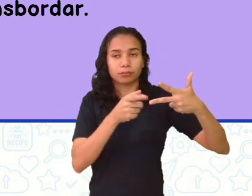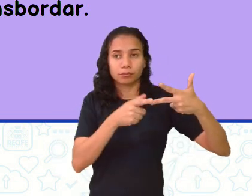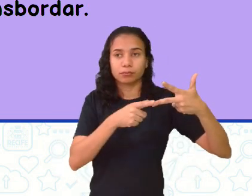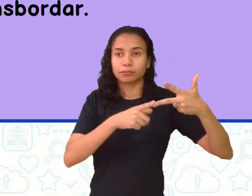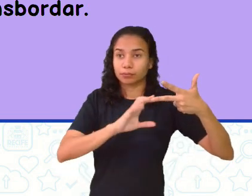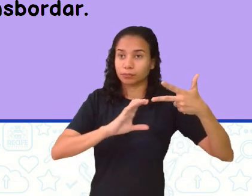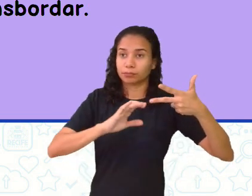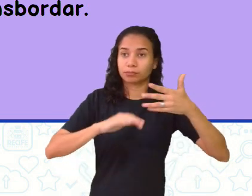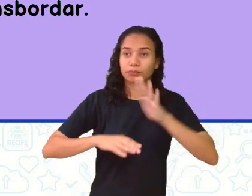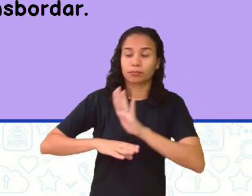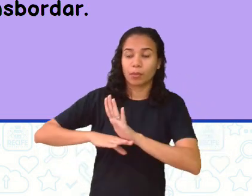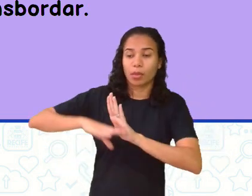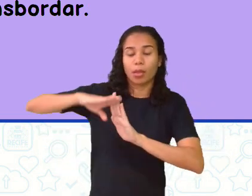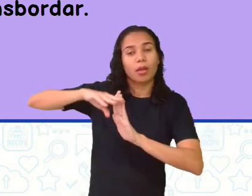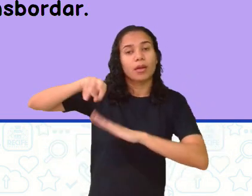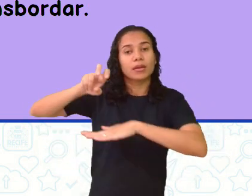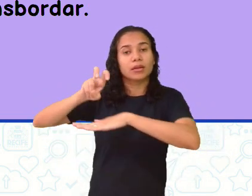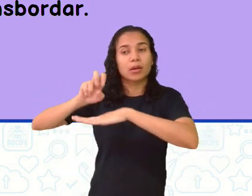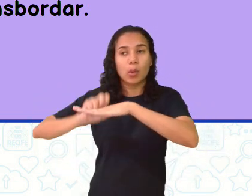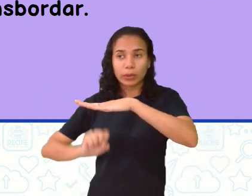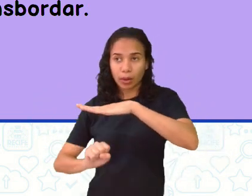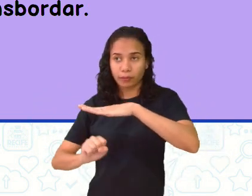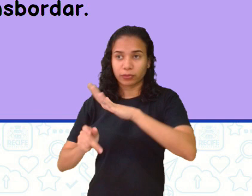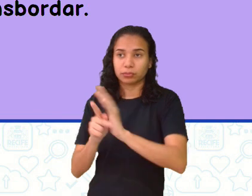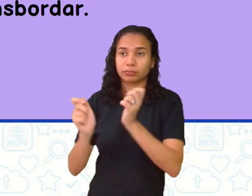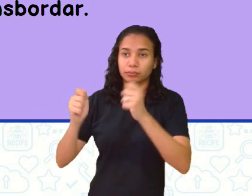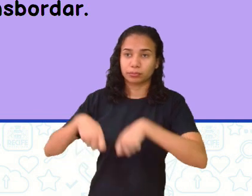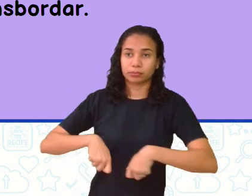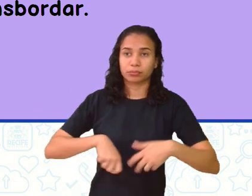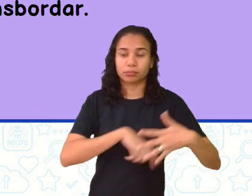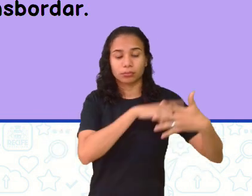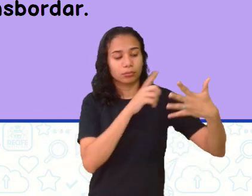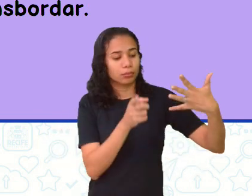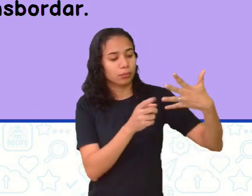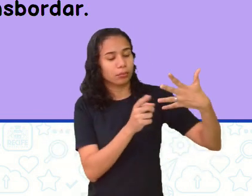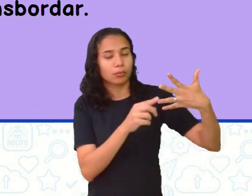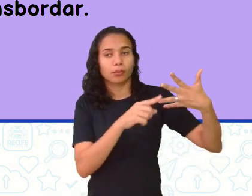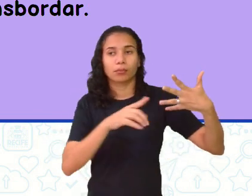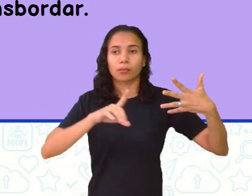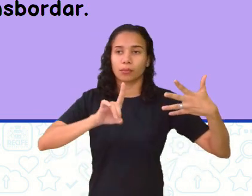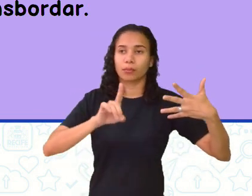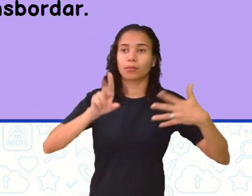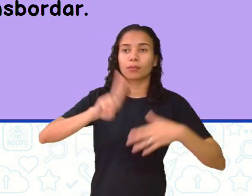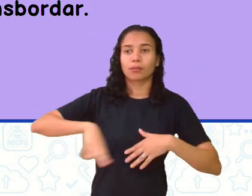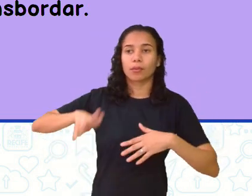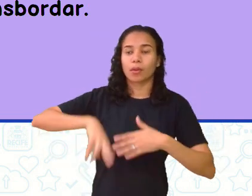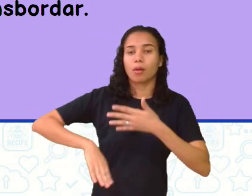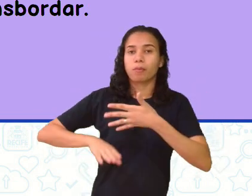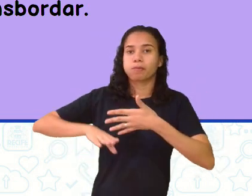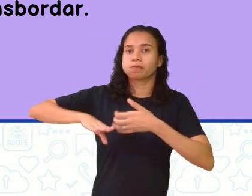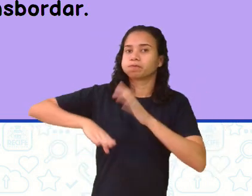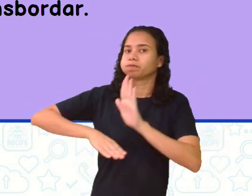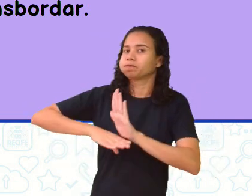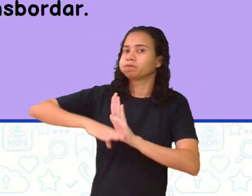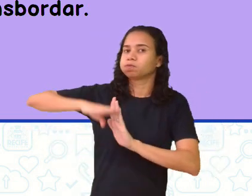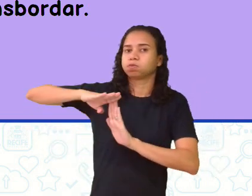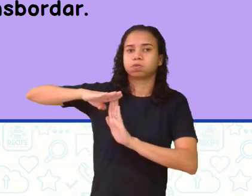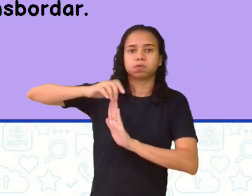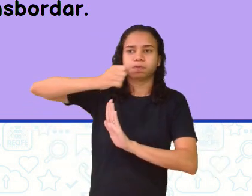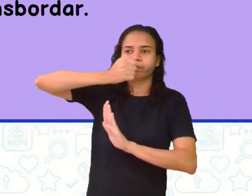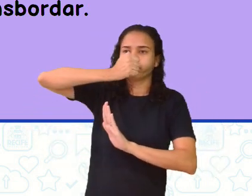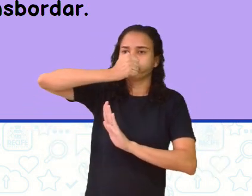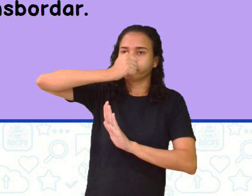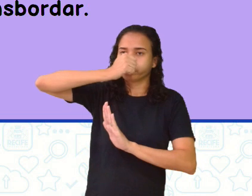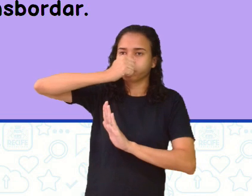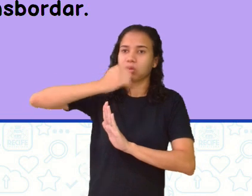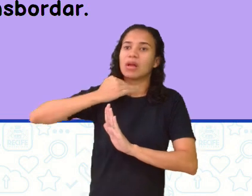Ela ficará preenchida em cinco oitavos de sua capacidade. Ela ficará totalmente